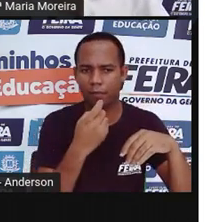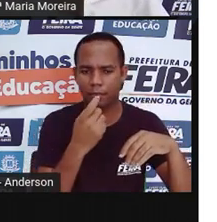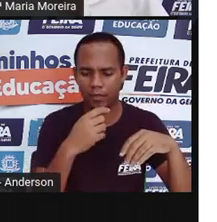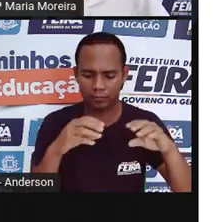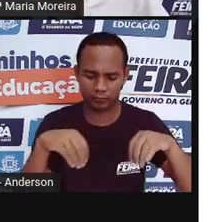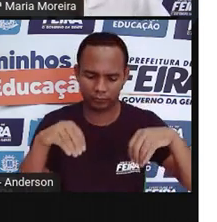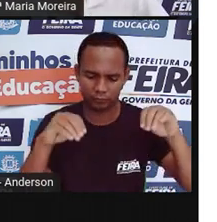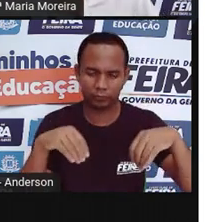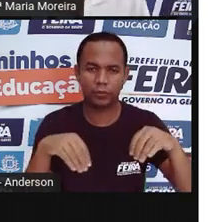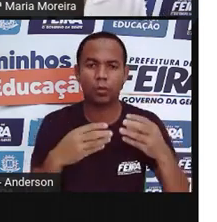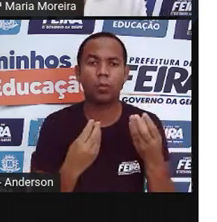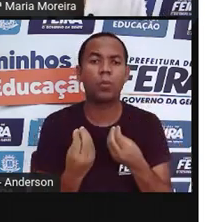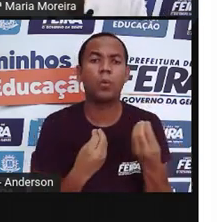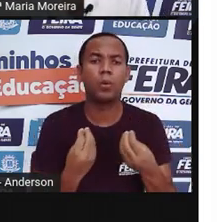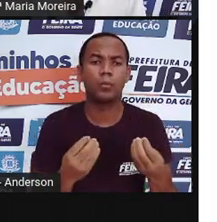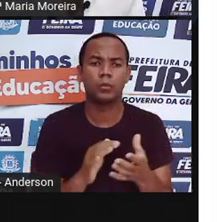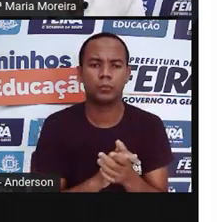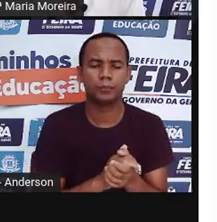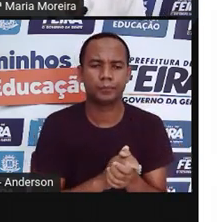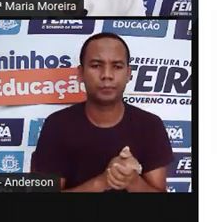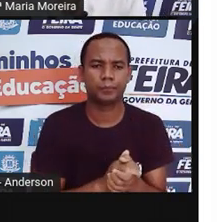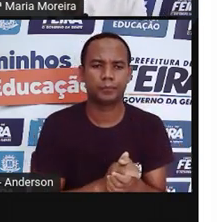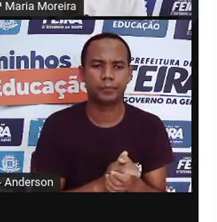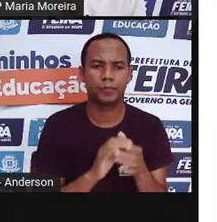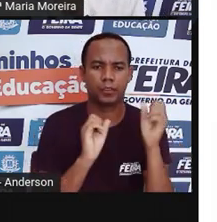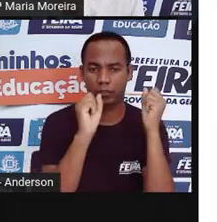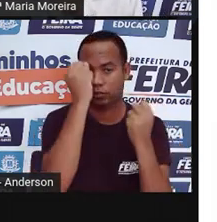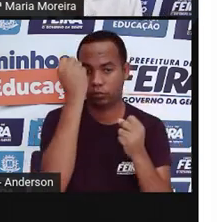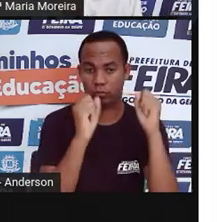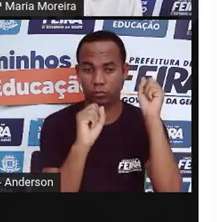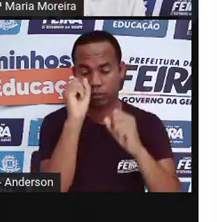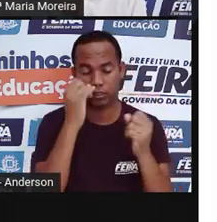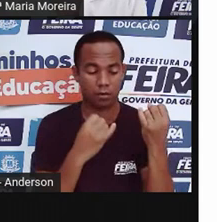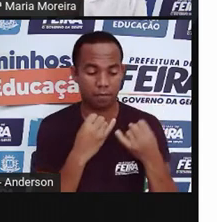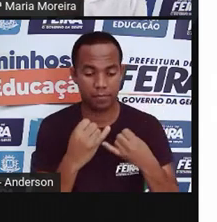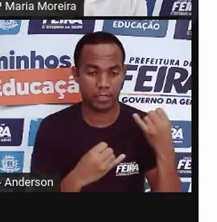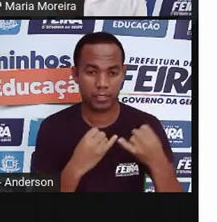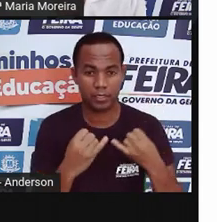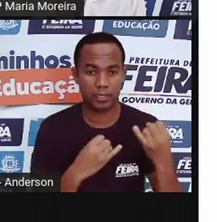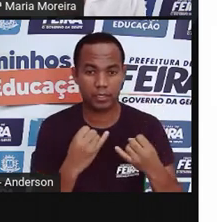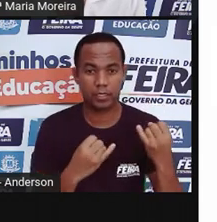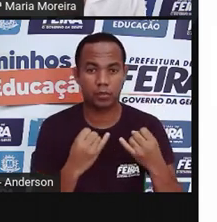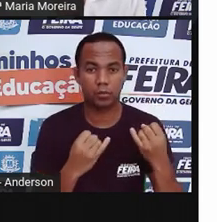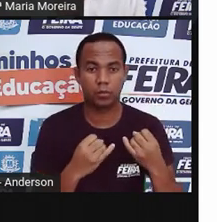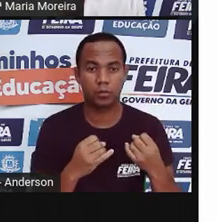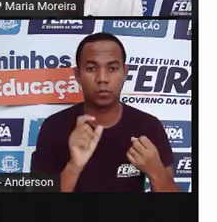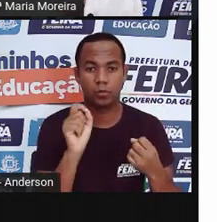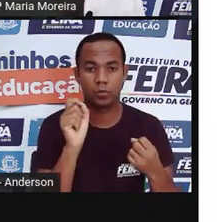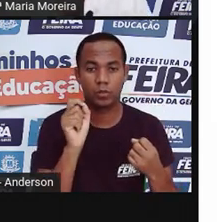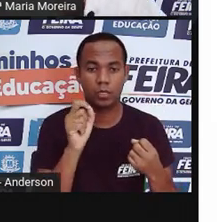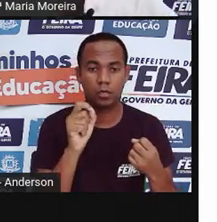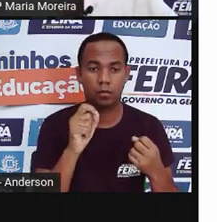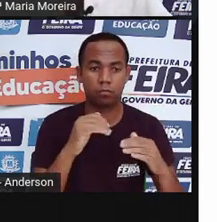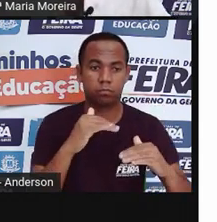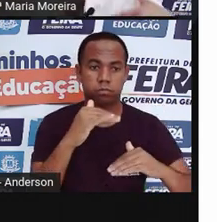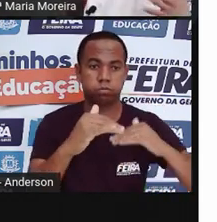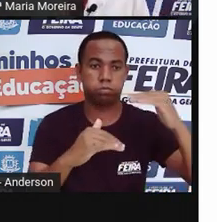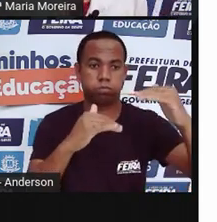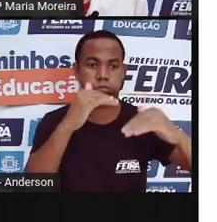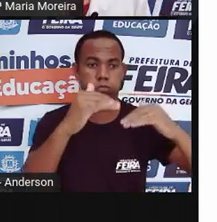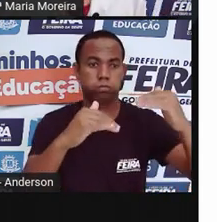plásticos, né? Bom, a indústria de brinquedos deve sua popularização, ficou